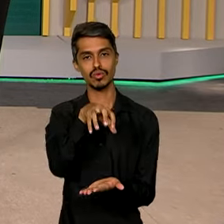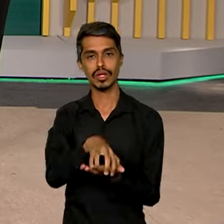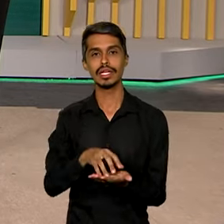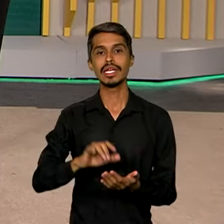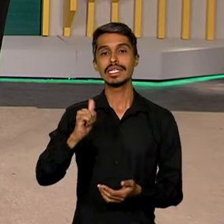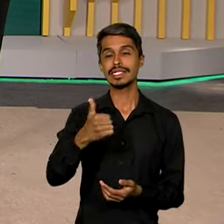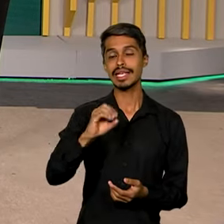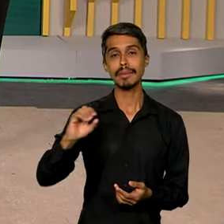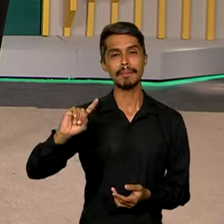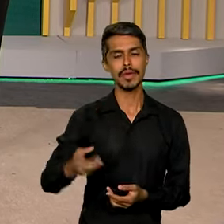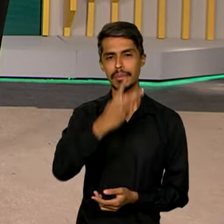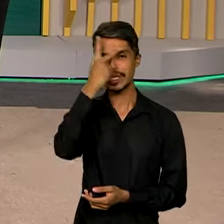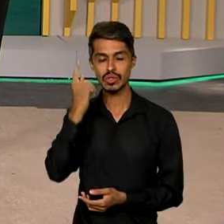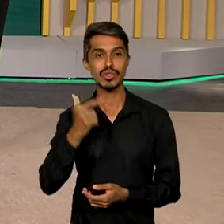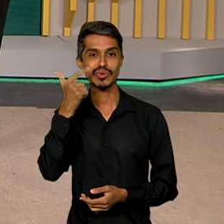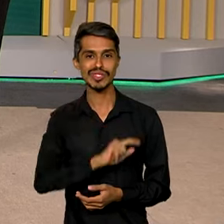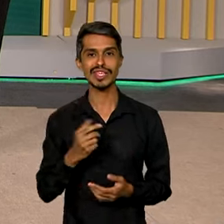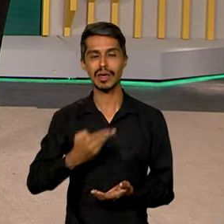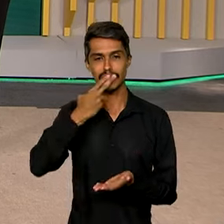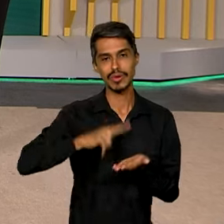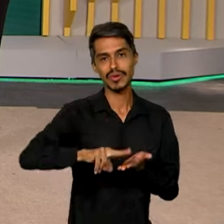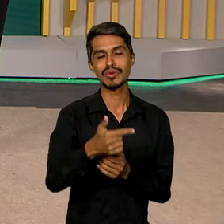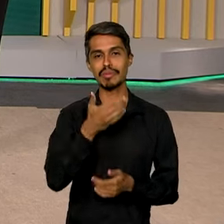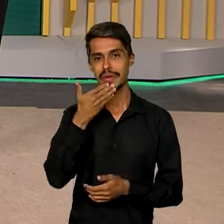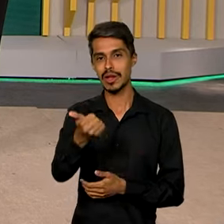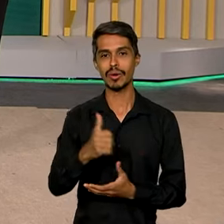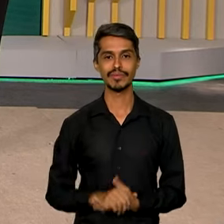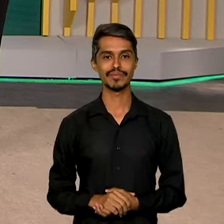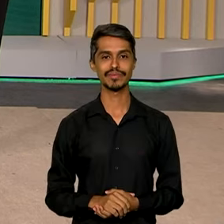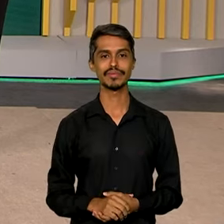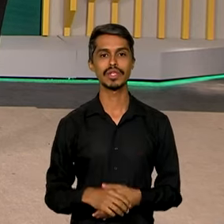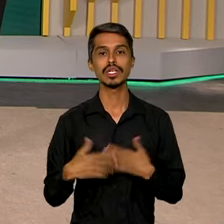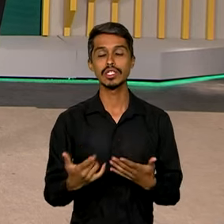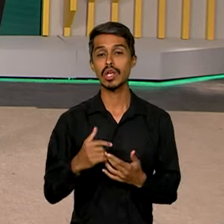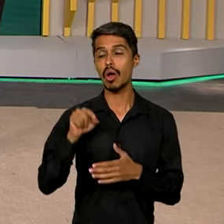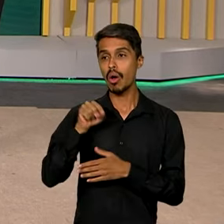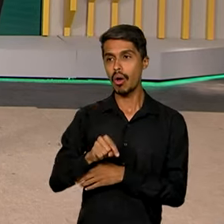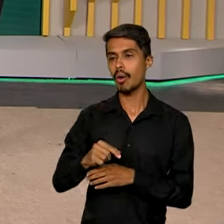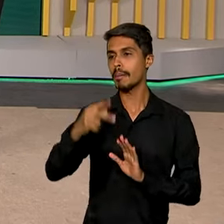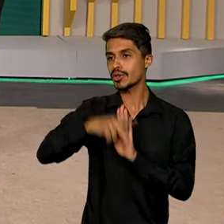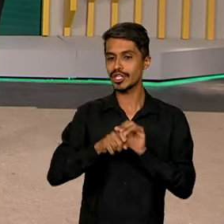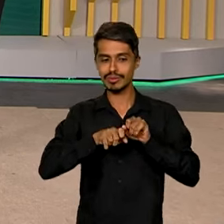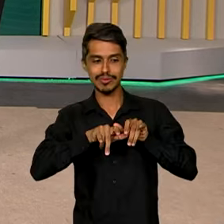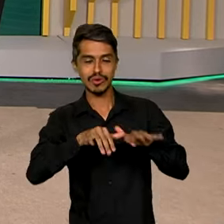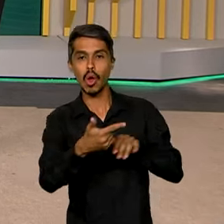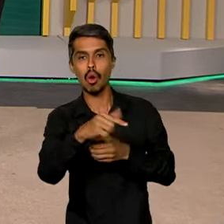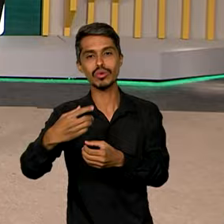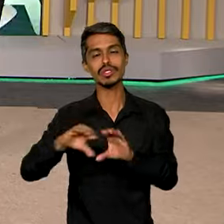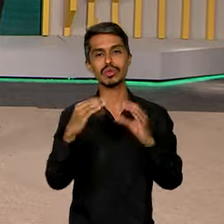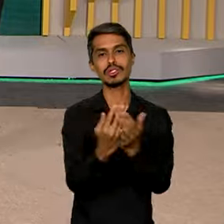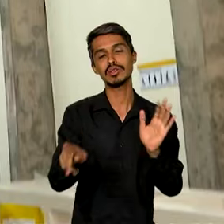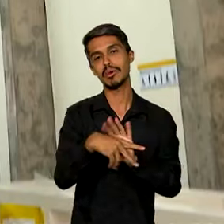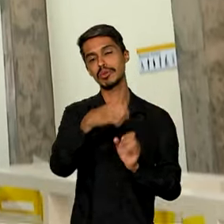100 mil pessoas terão acesso facilitado aos serviços postais. E a ideia, Roberto, é expandir o projeto para outras comunidades do